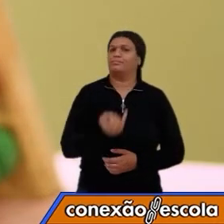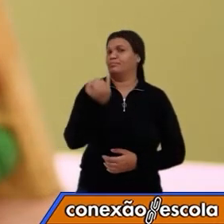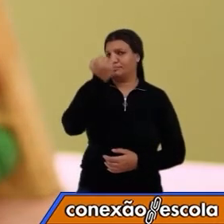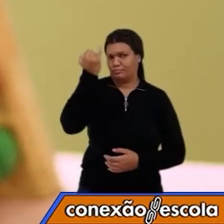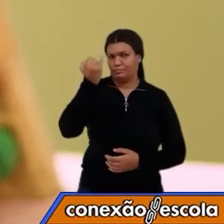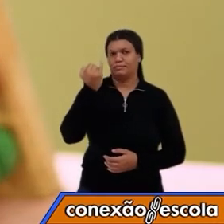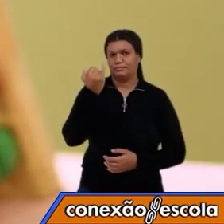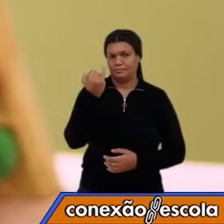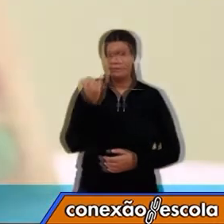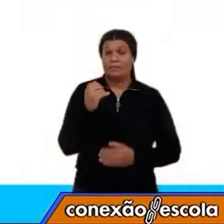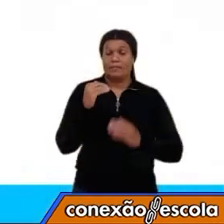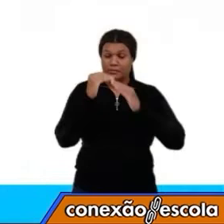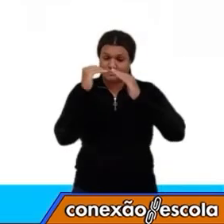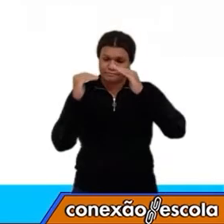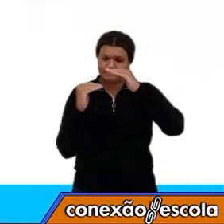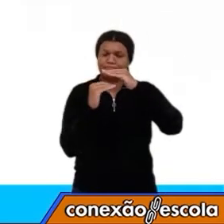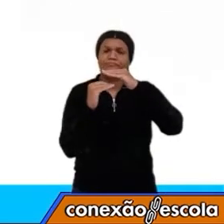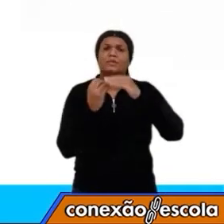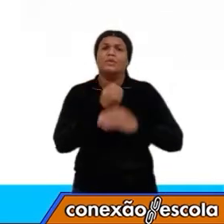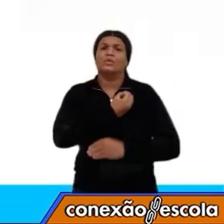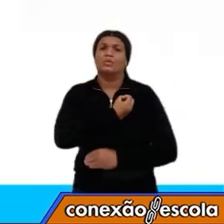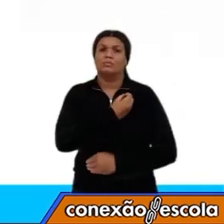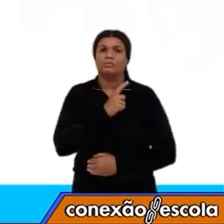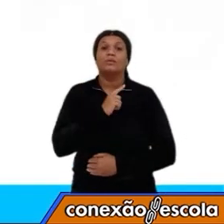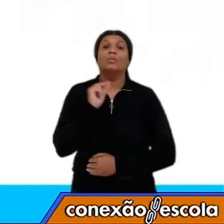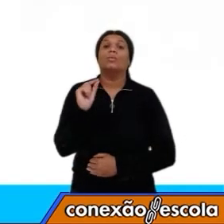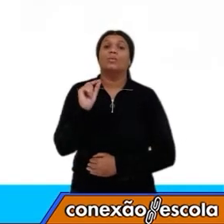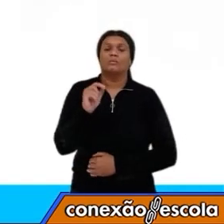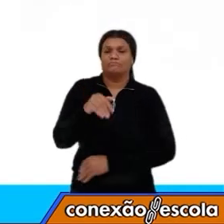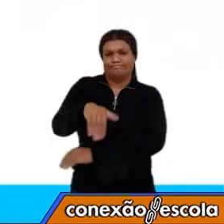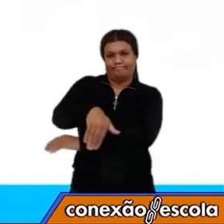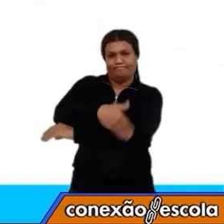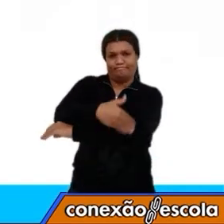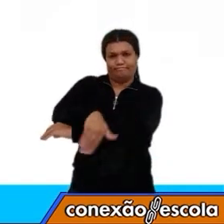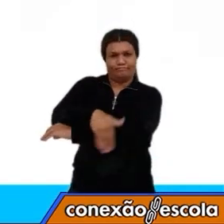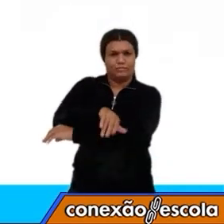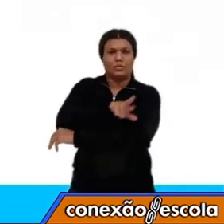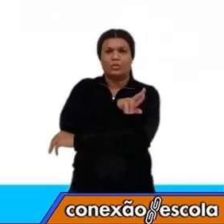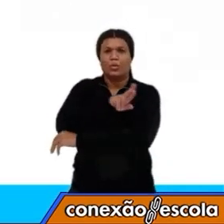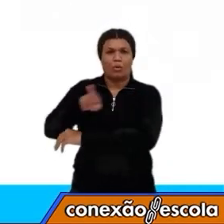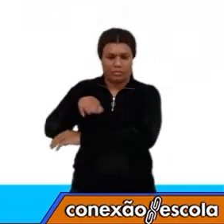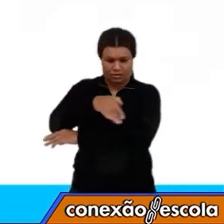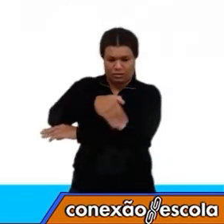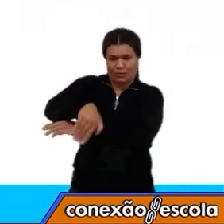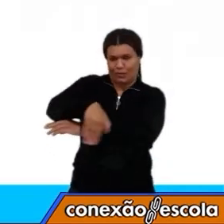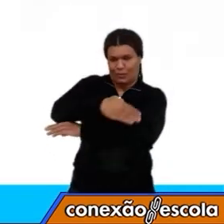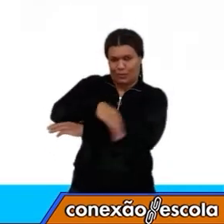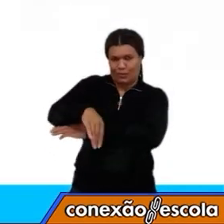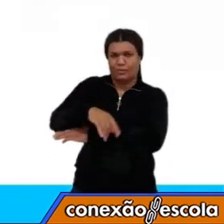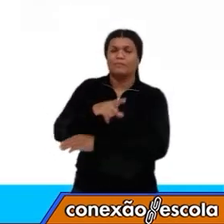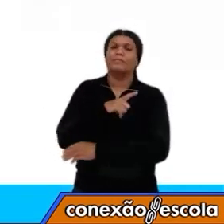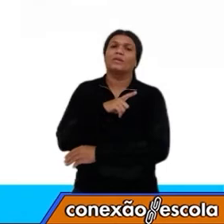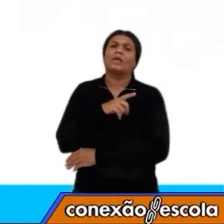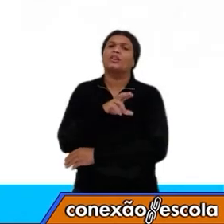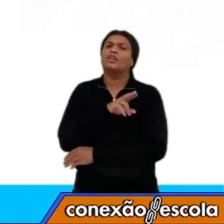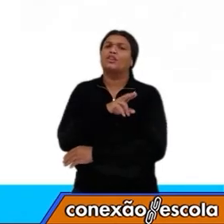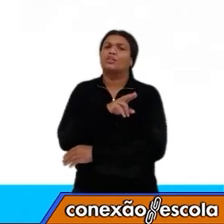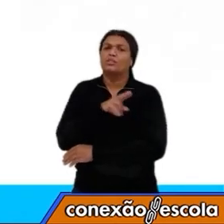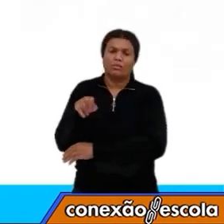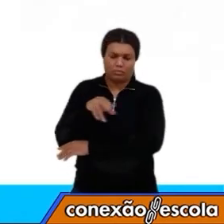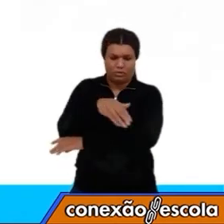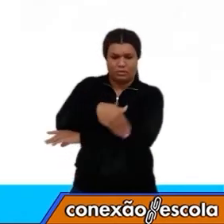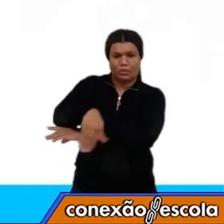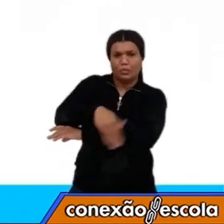desse número, nós temos o endereço. Nesse endereço, você terá informações como nome da rua,